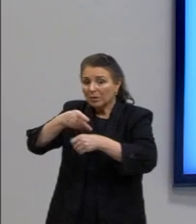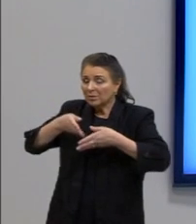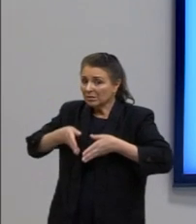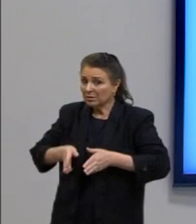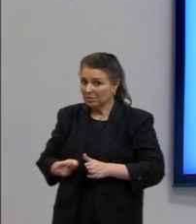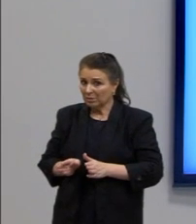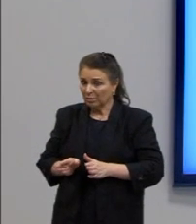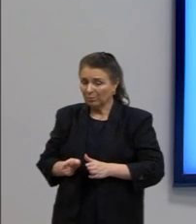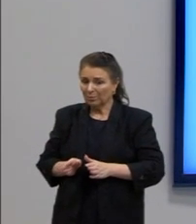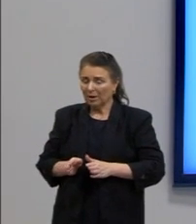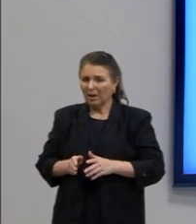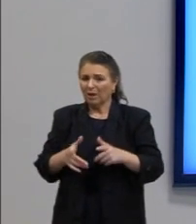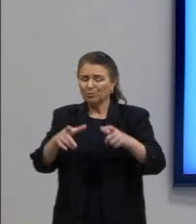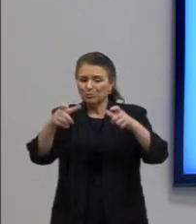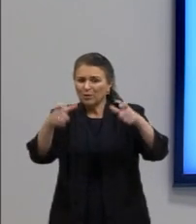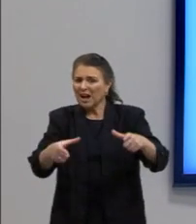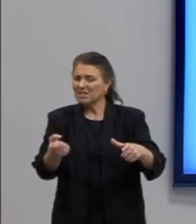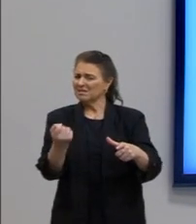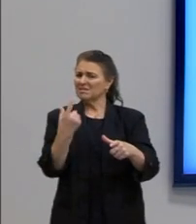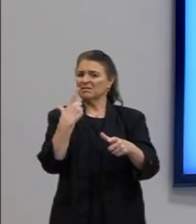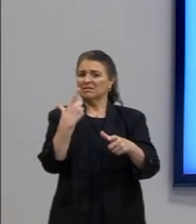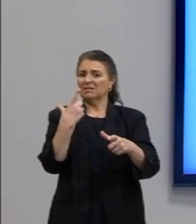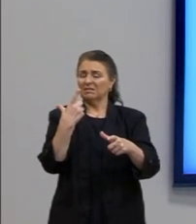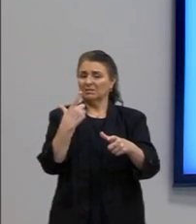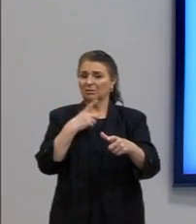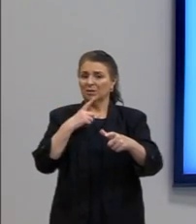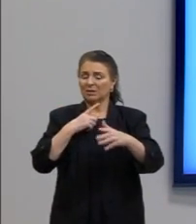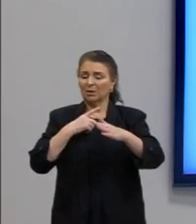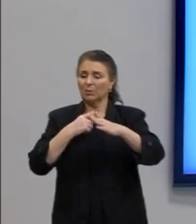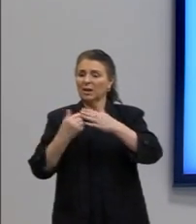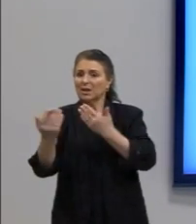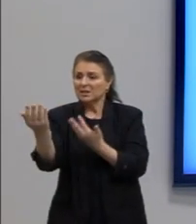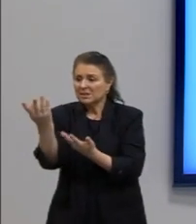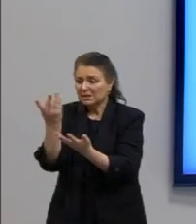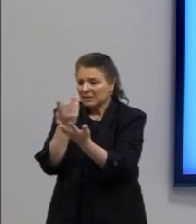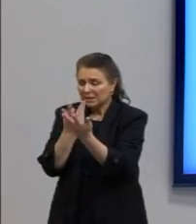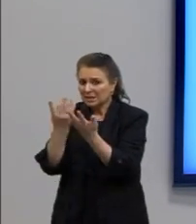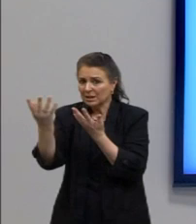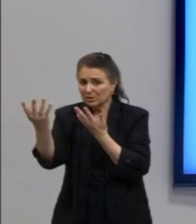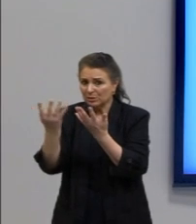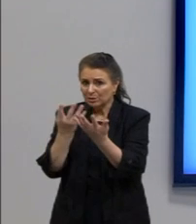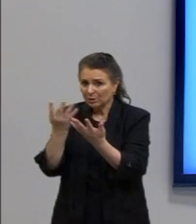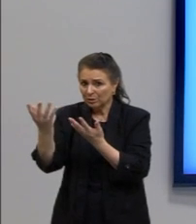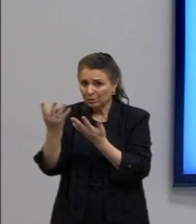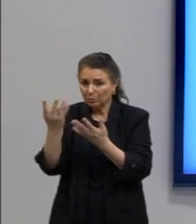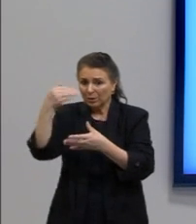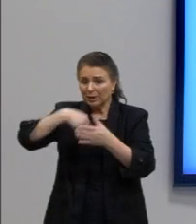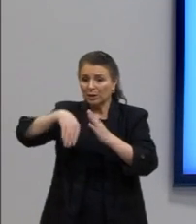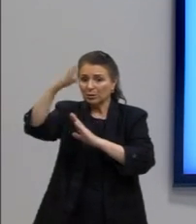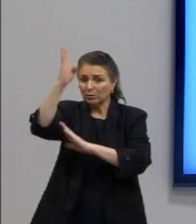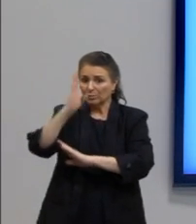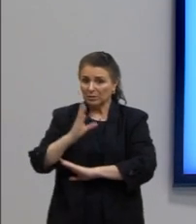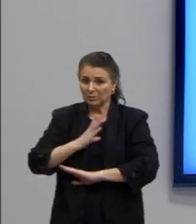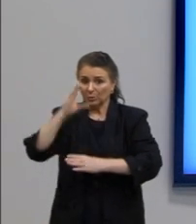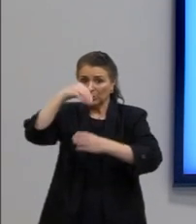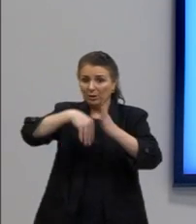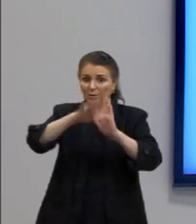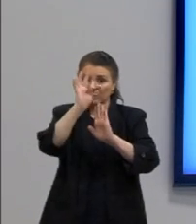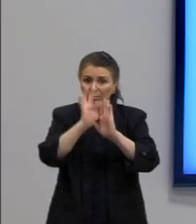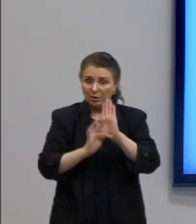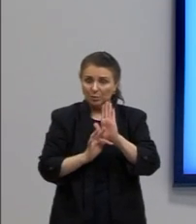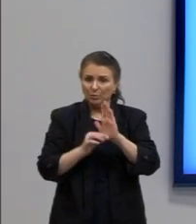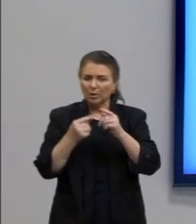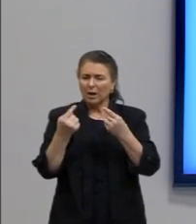composição. A condição de transitoriedade dos refugiados no Brasil, conforme abordada no texto, é provocada pela